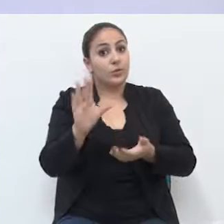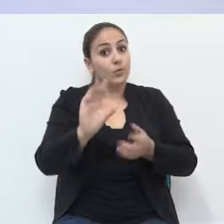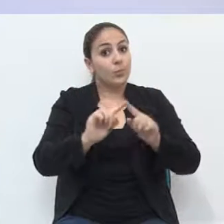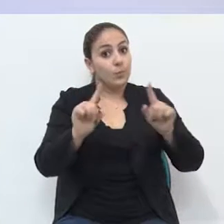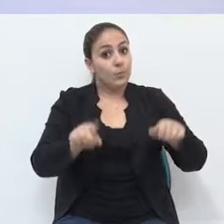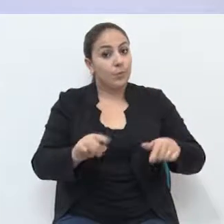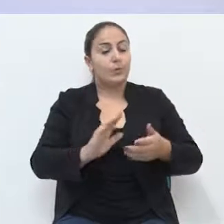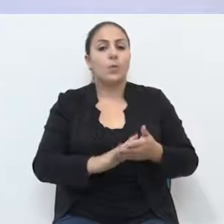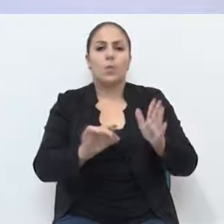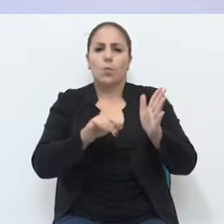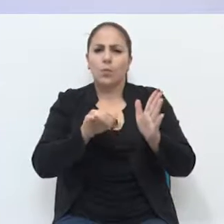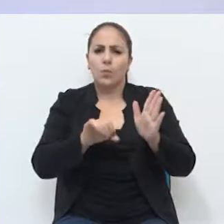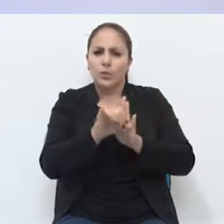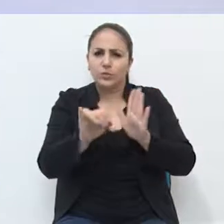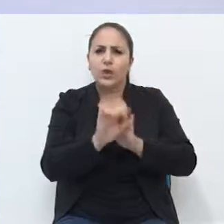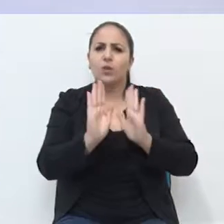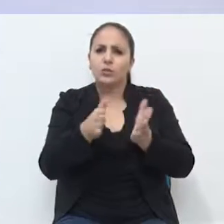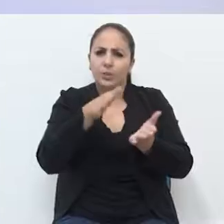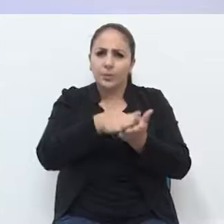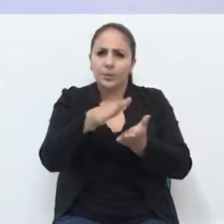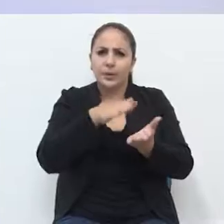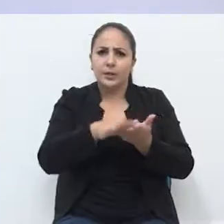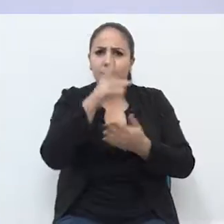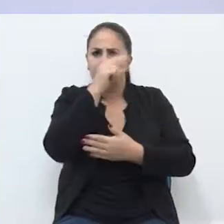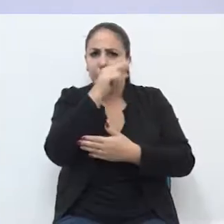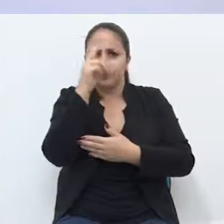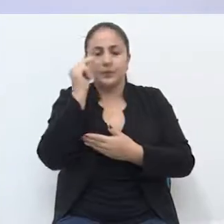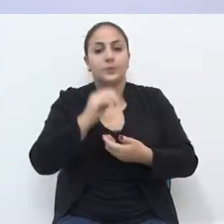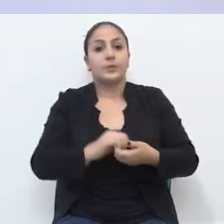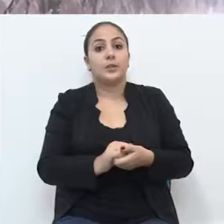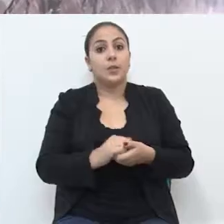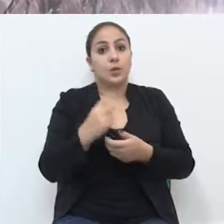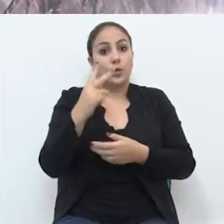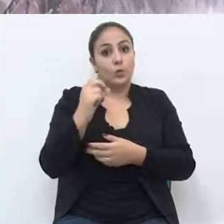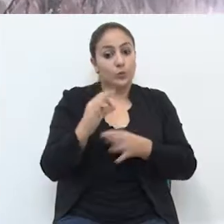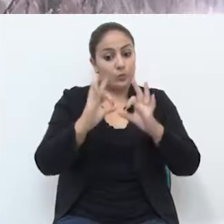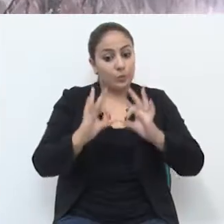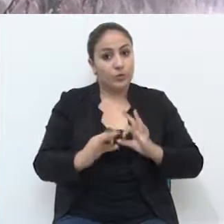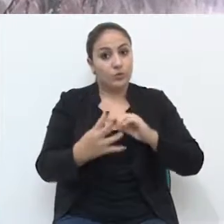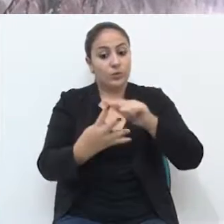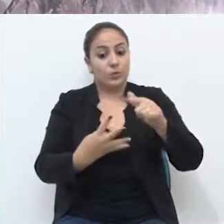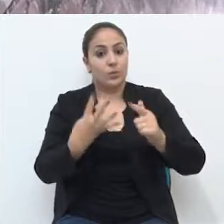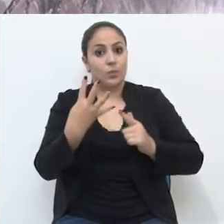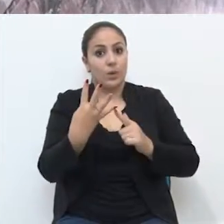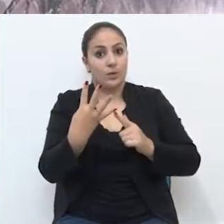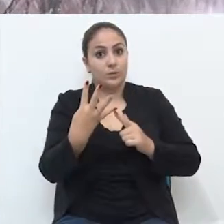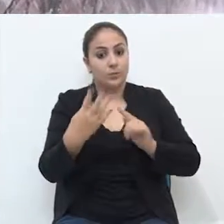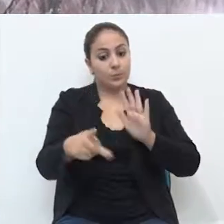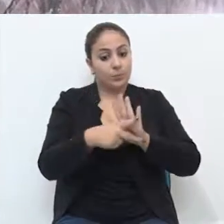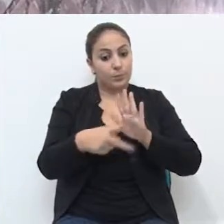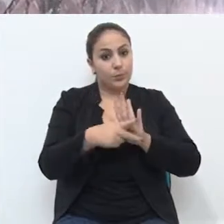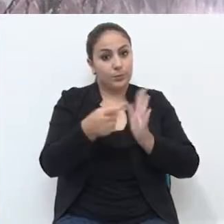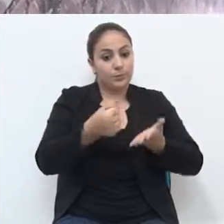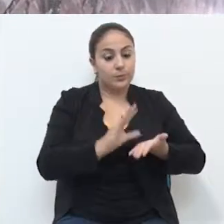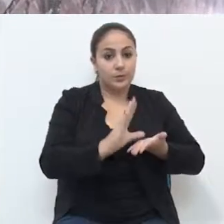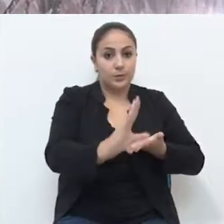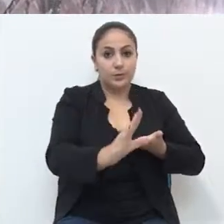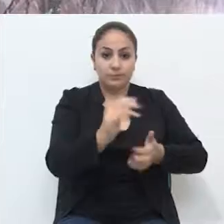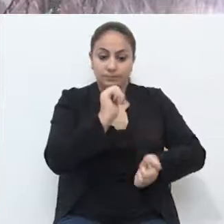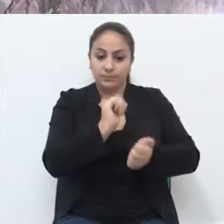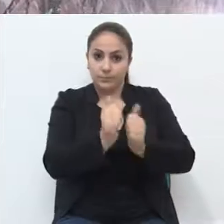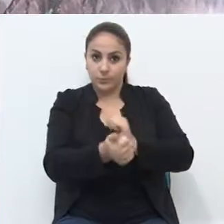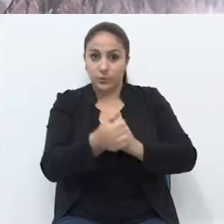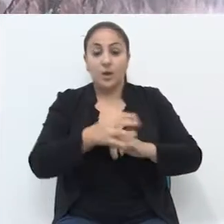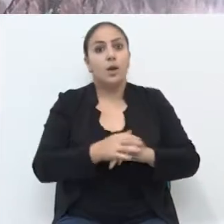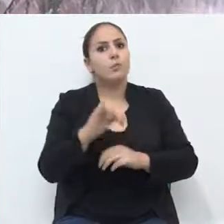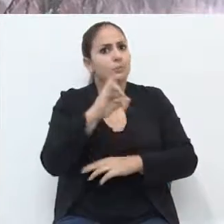públicos. O edital já foi lançado pela Prefeitura. Dos 20 projetos, 4 são destinados exclusivamente para o par